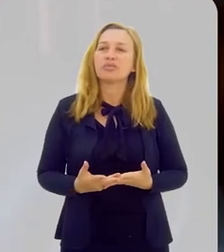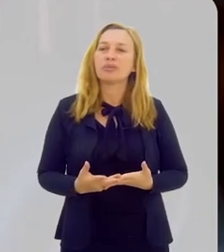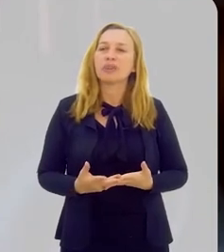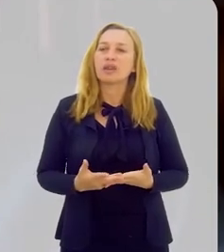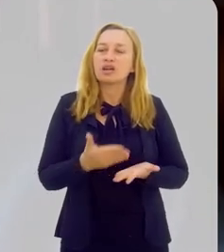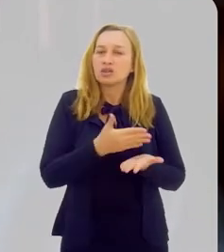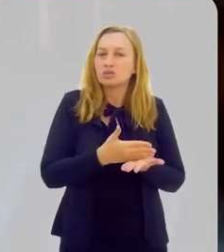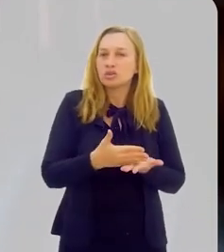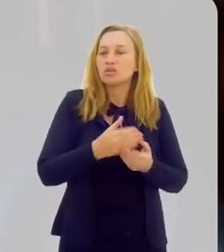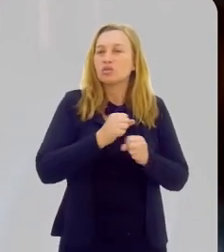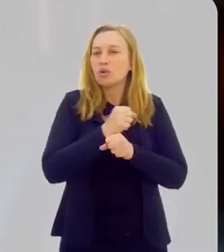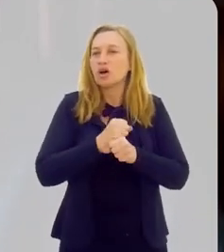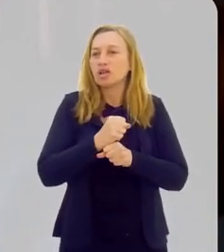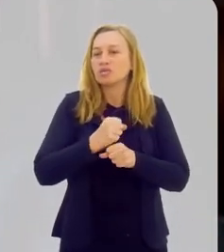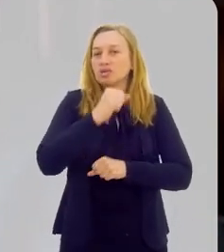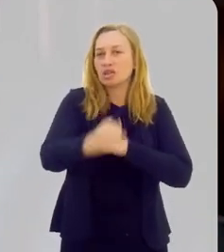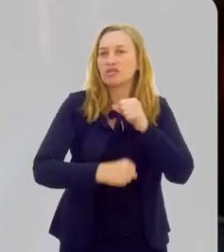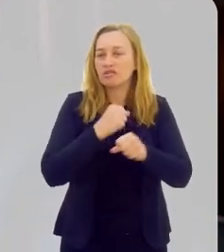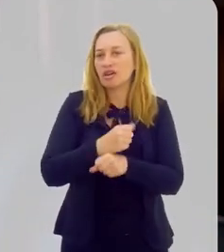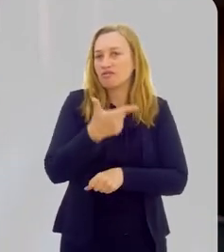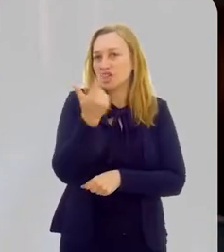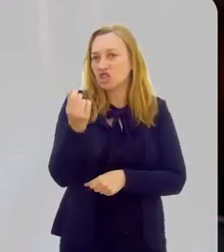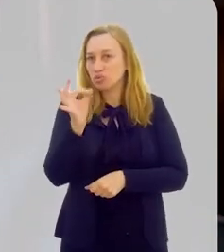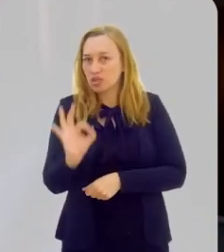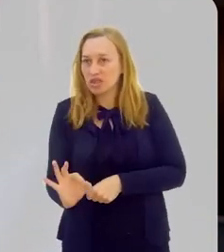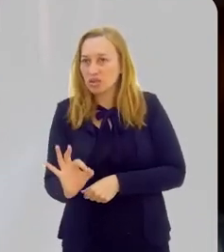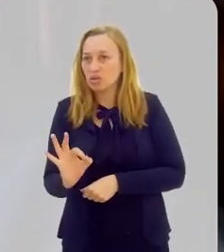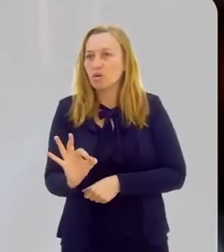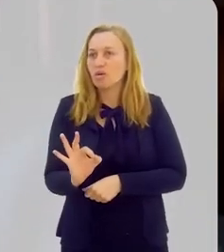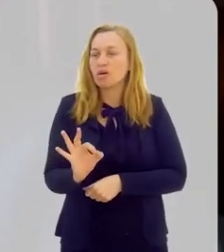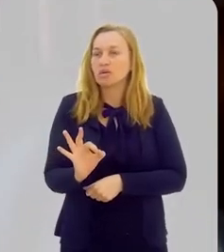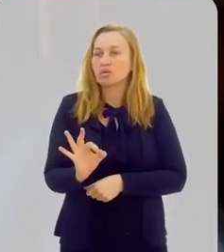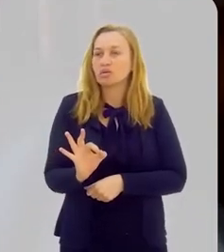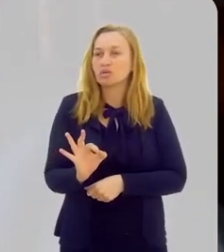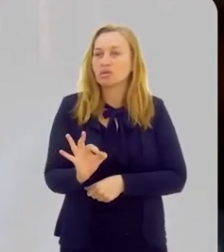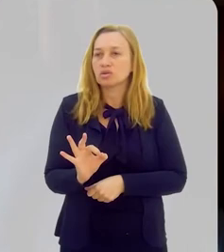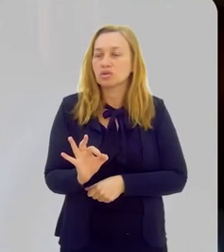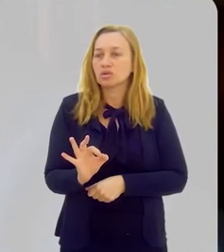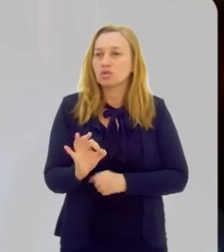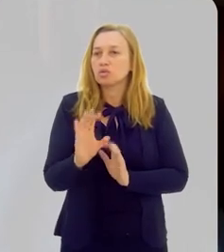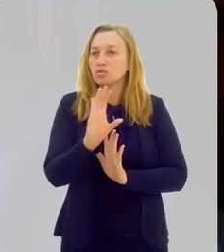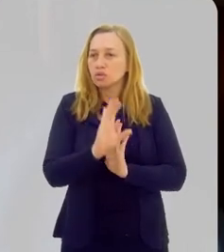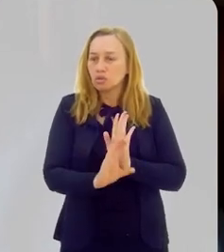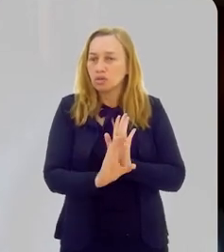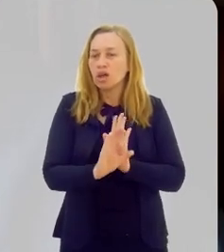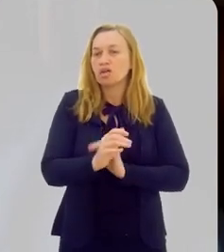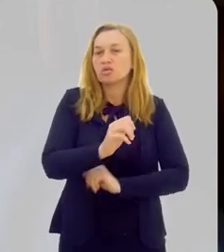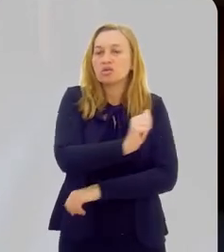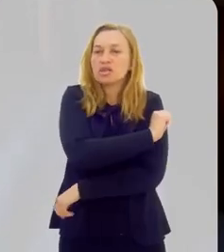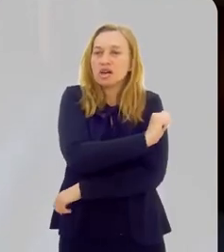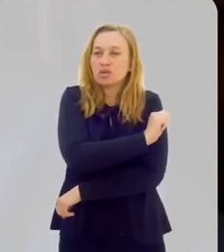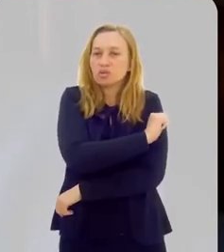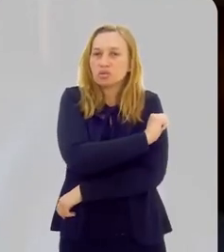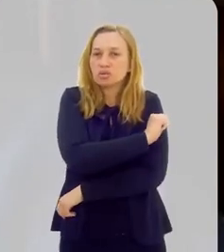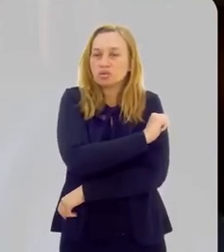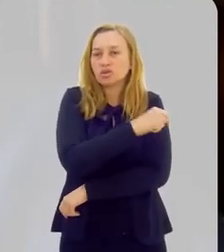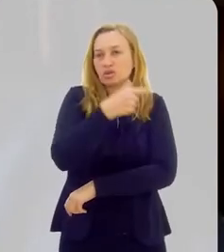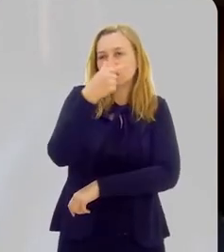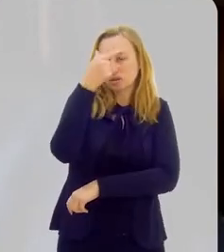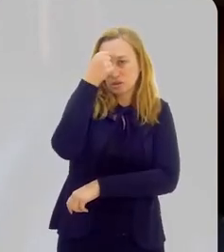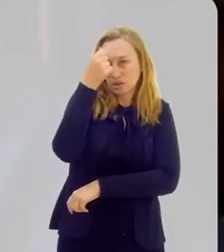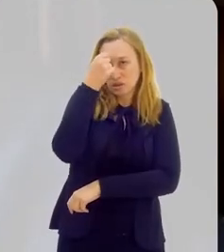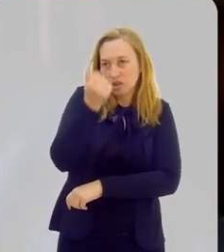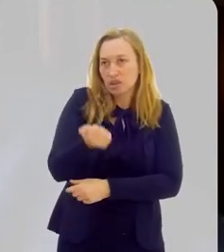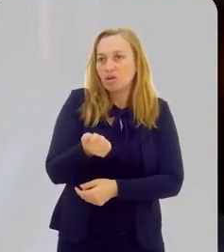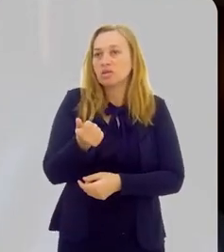adendo que, a partir do ano que vem, 20% da curricularização dos alunos da